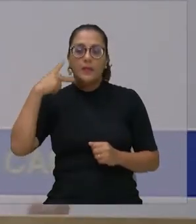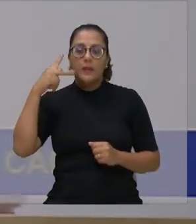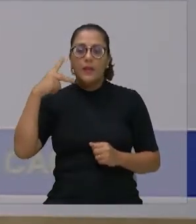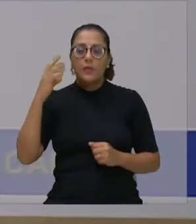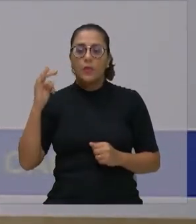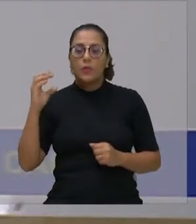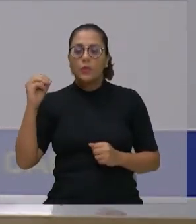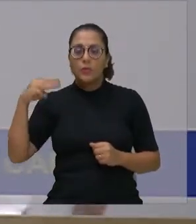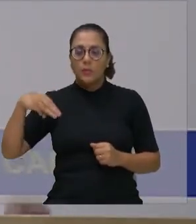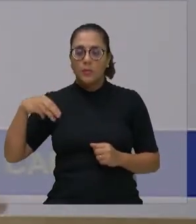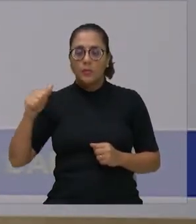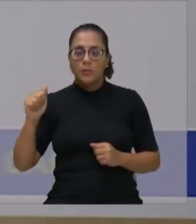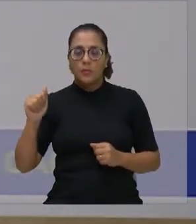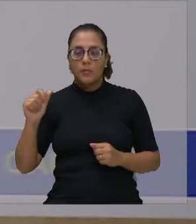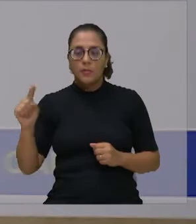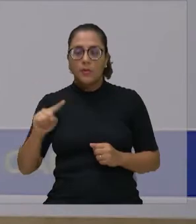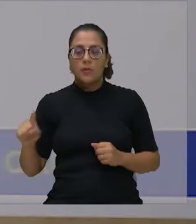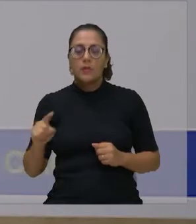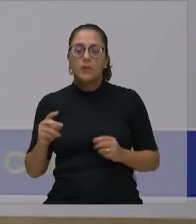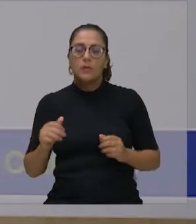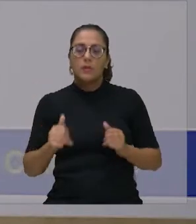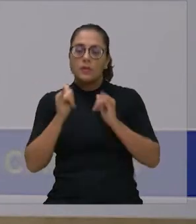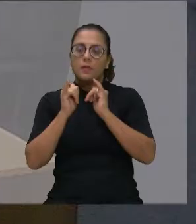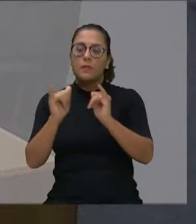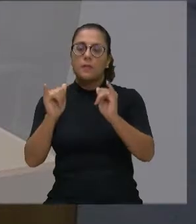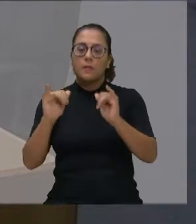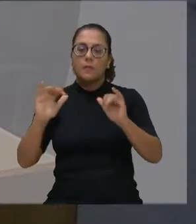Henrique, com o tempo de dez minutos.